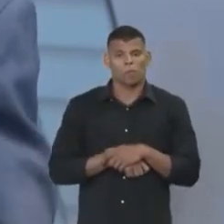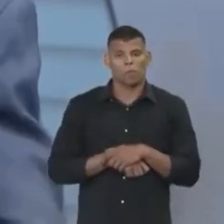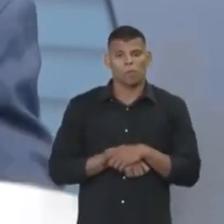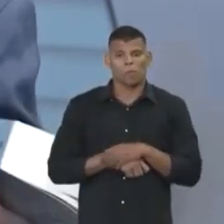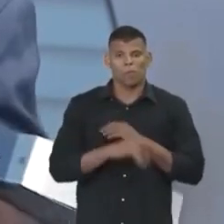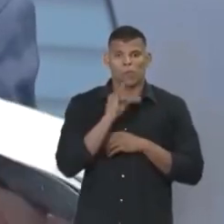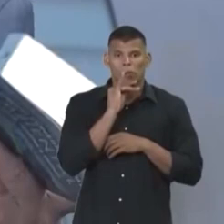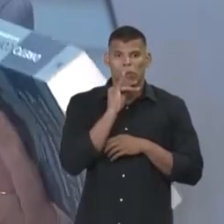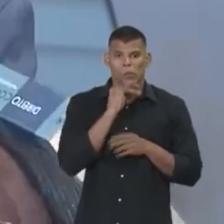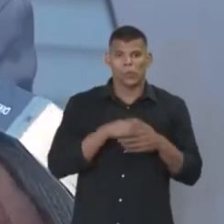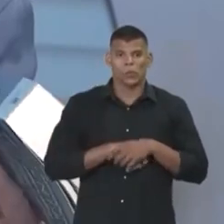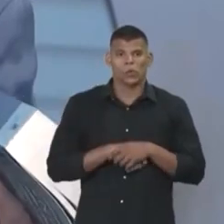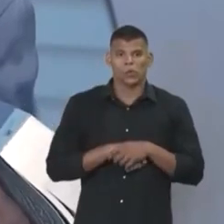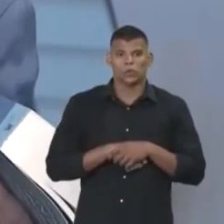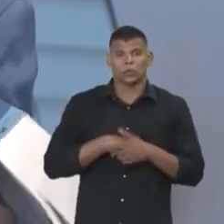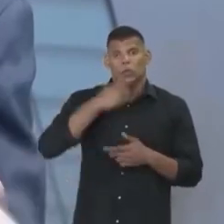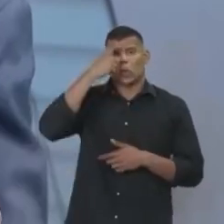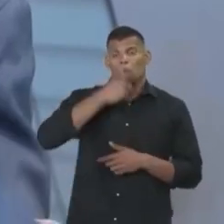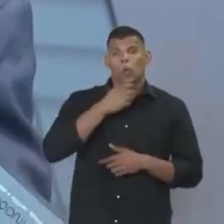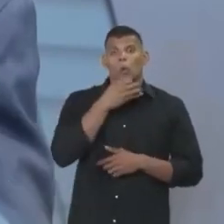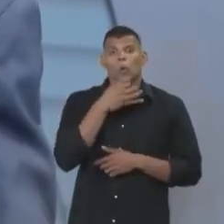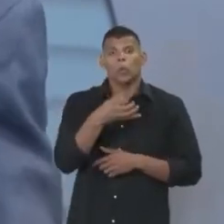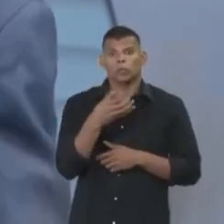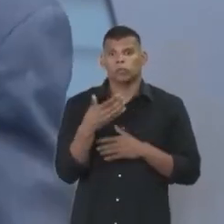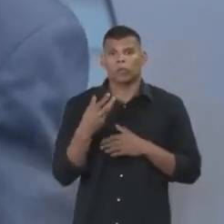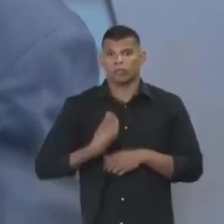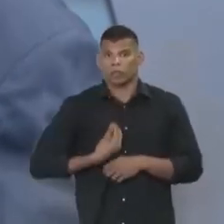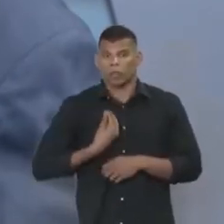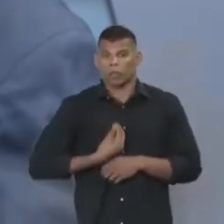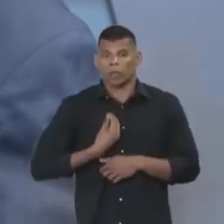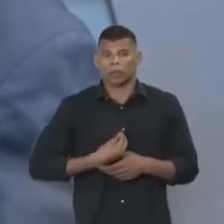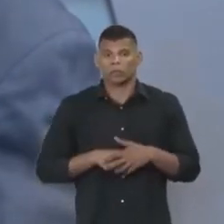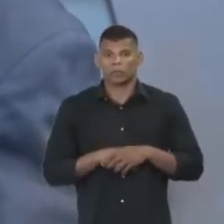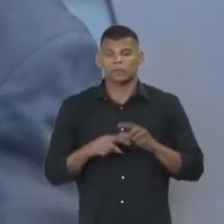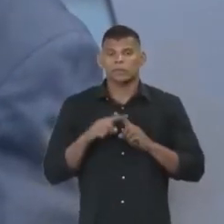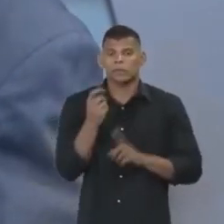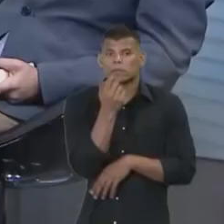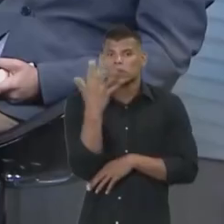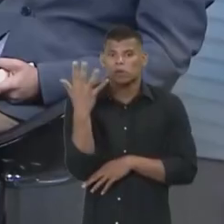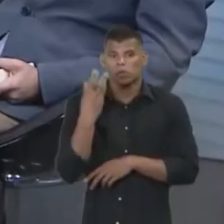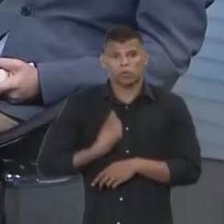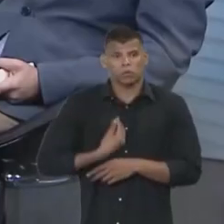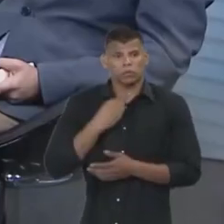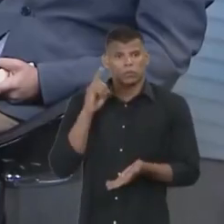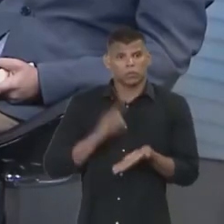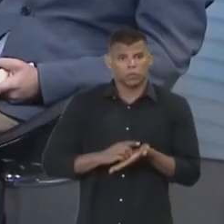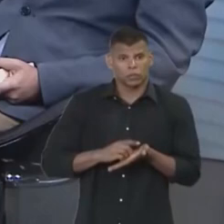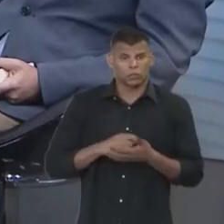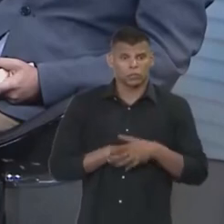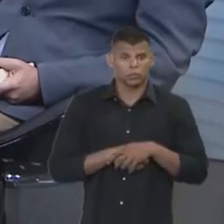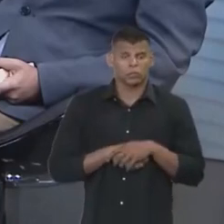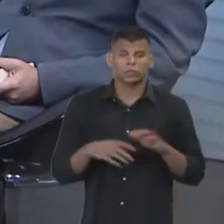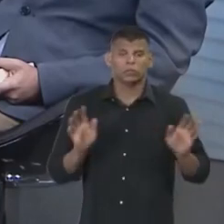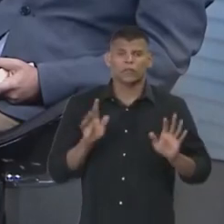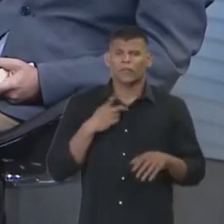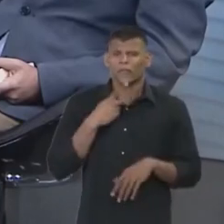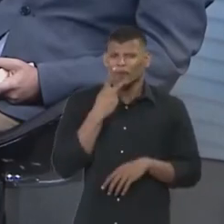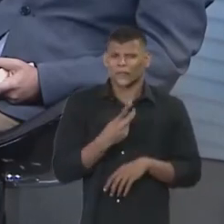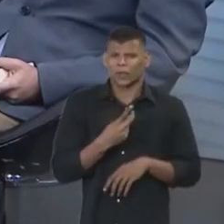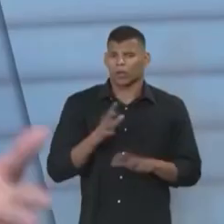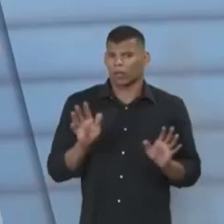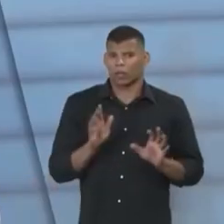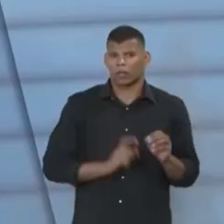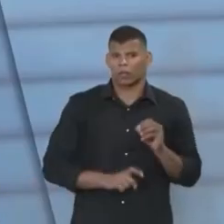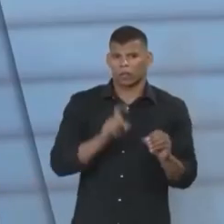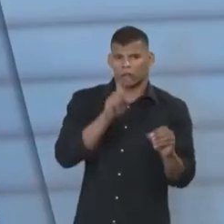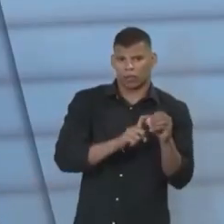Ah, eu sou a favor da vida. Ok, e o meio ambiente a vida. Renato, inclusive, eu vou falar, eu não precisaria falar, mas eu não voto